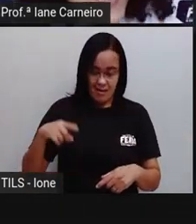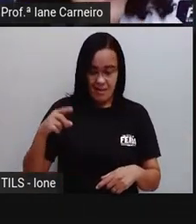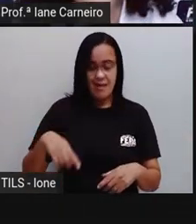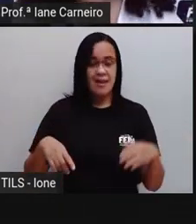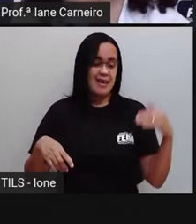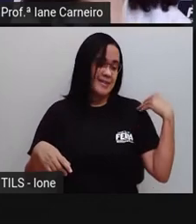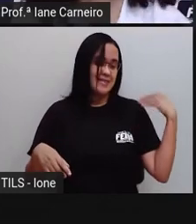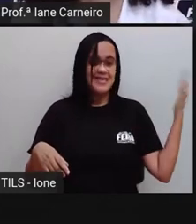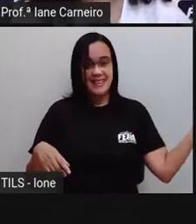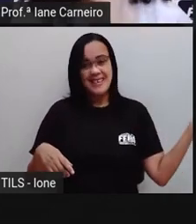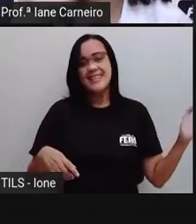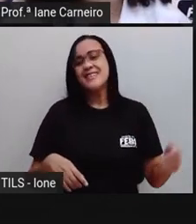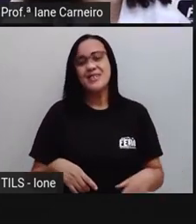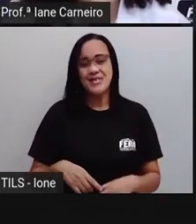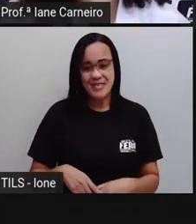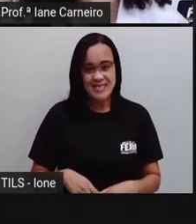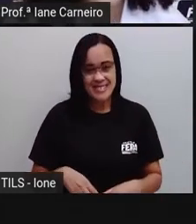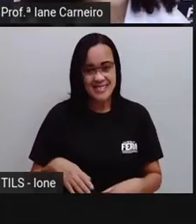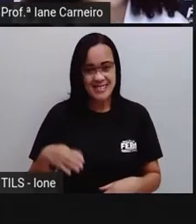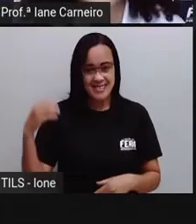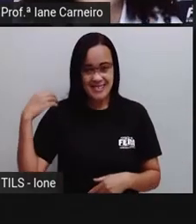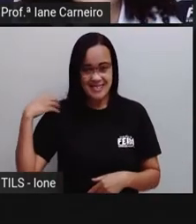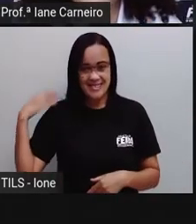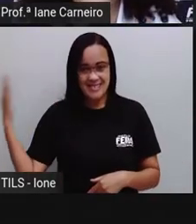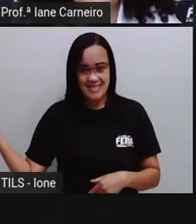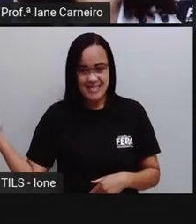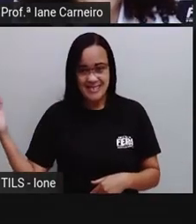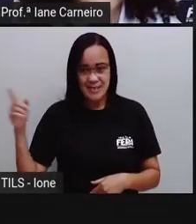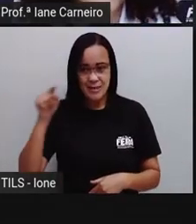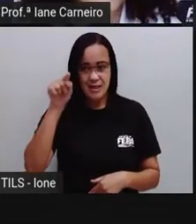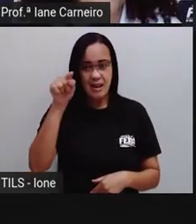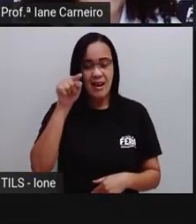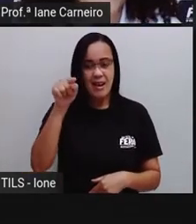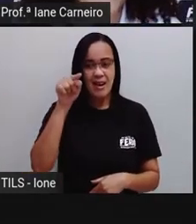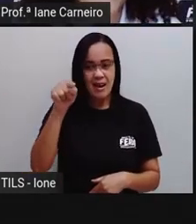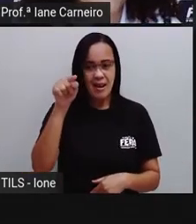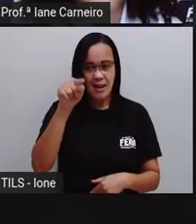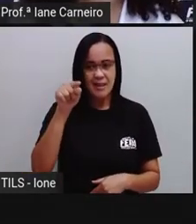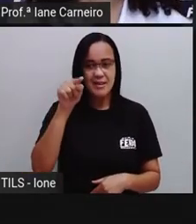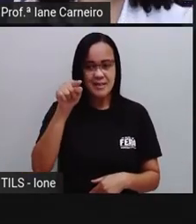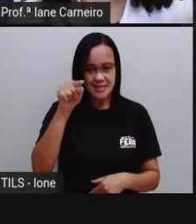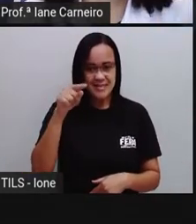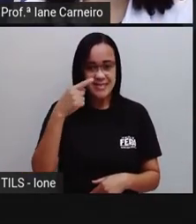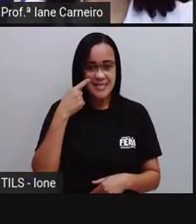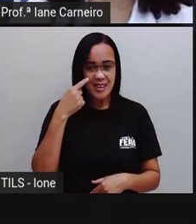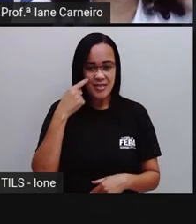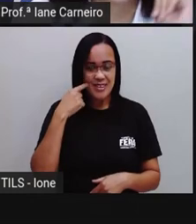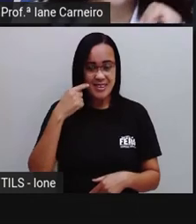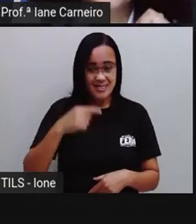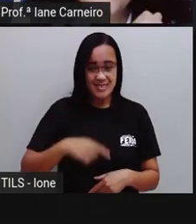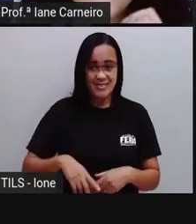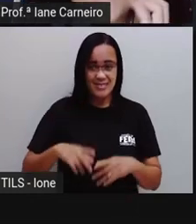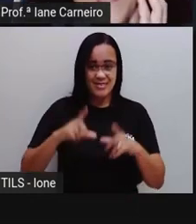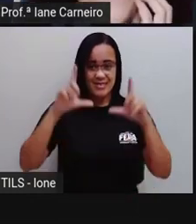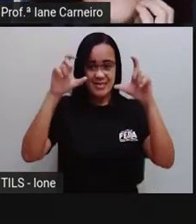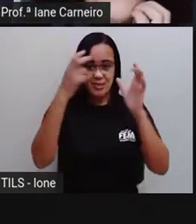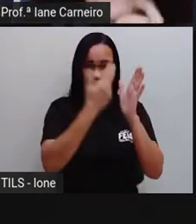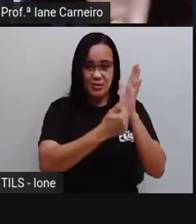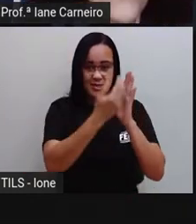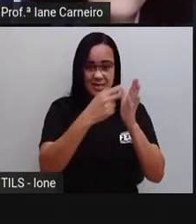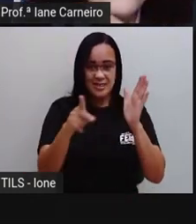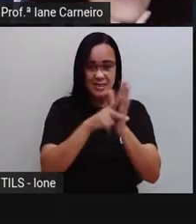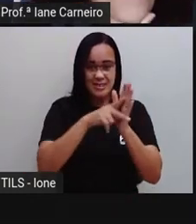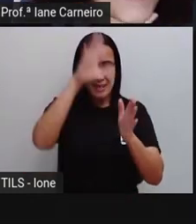dessa dica, Ione. Direito é o brasão, ó, esse símbolo da prefeitura que está bem aqui em cima. E do outro lado está a gente, do lado esquerdo.